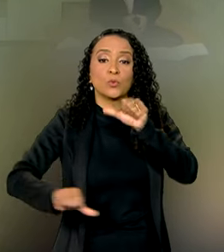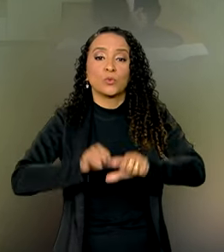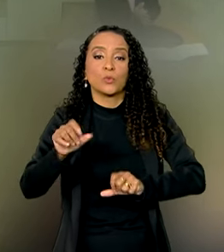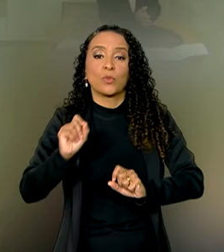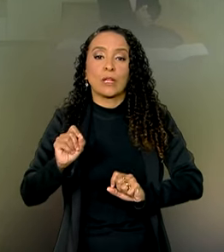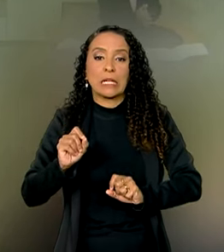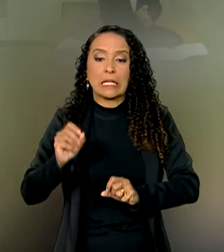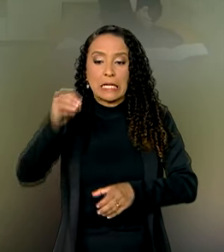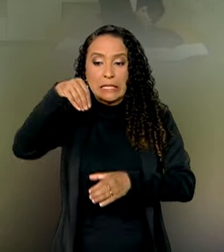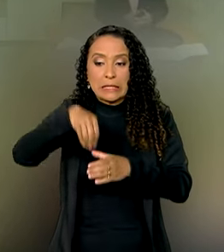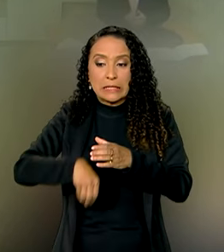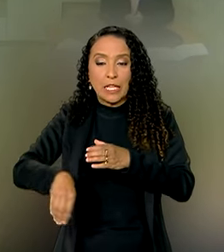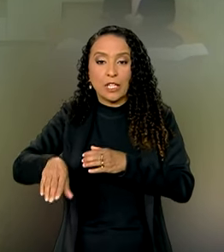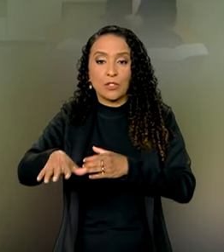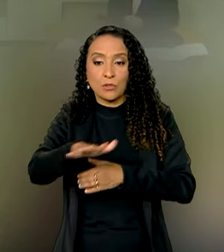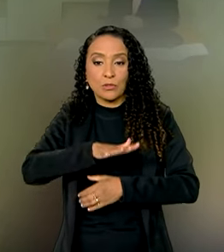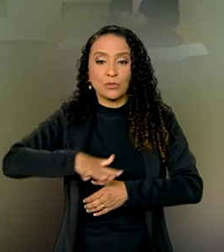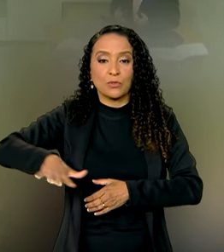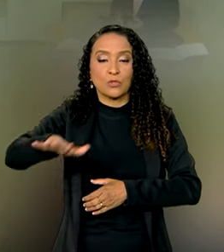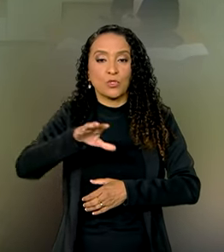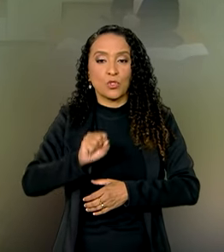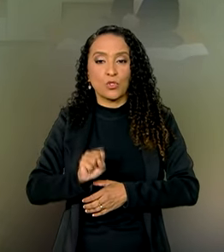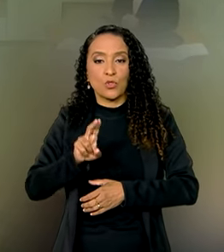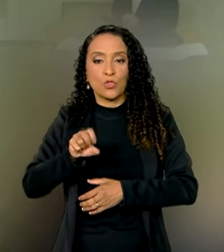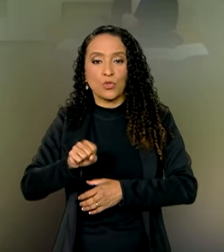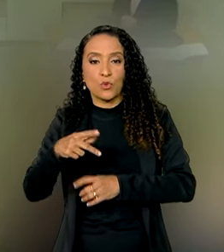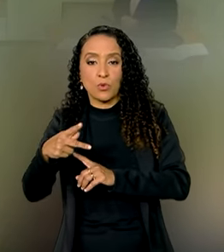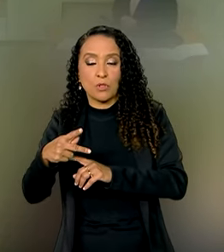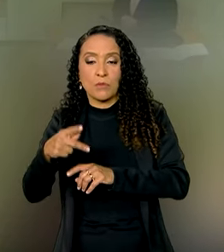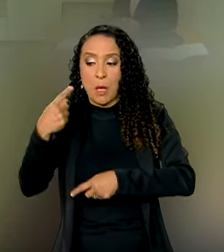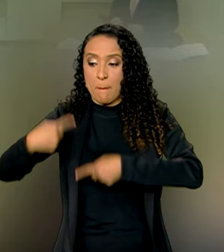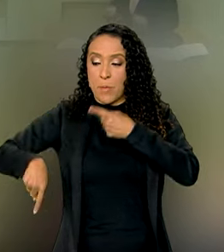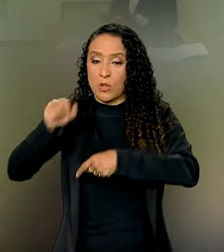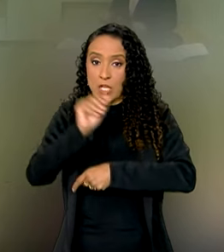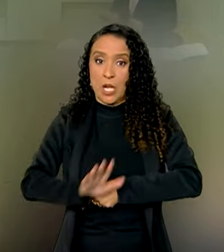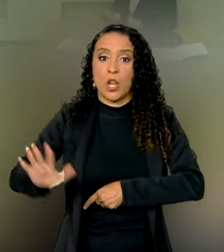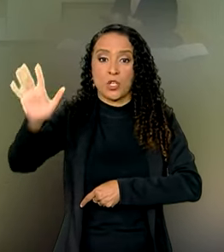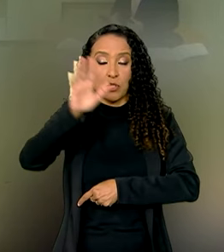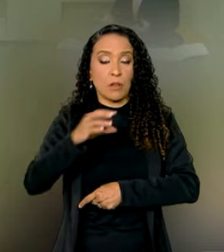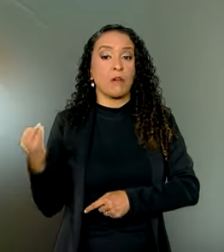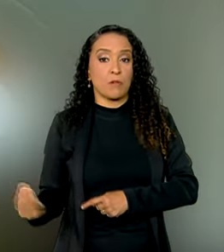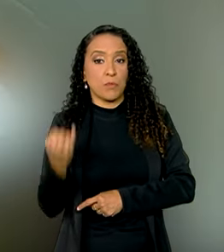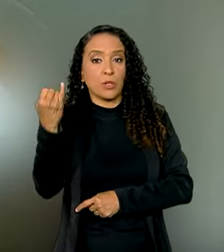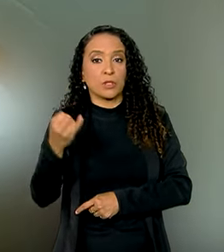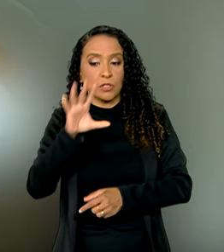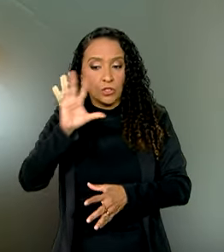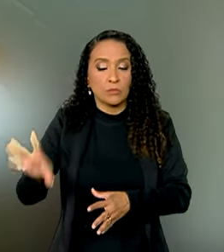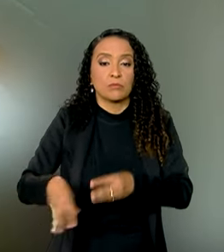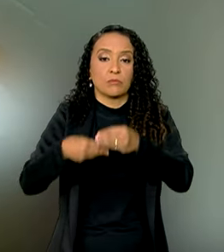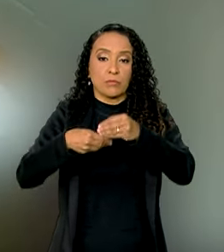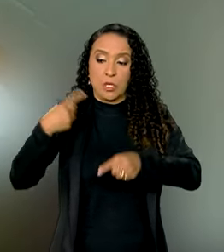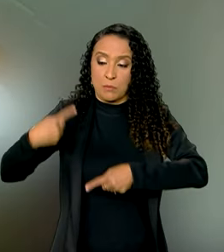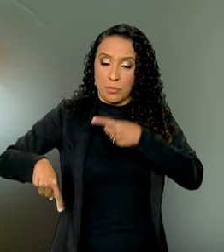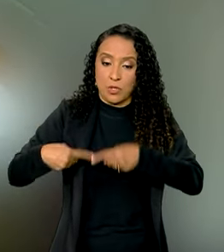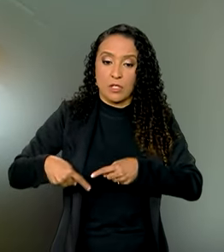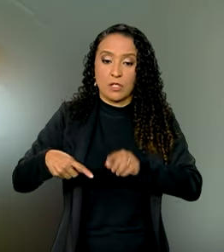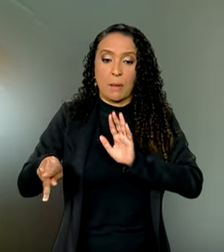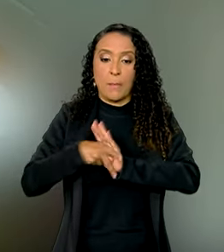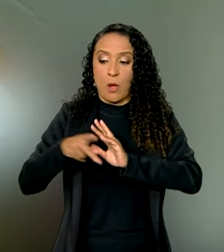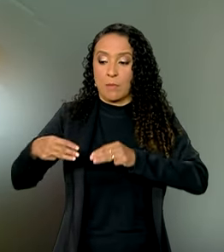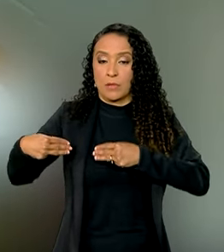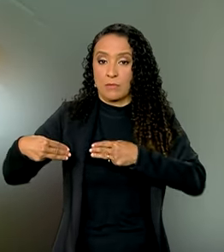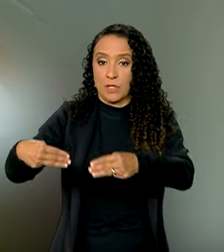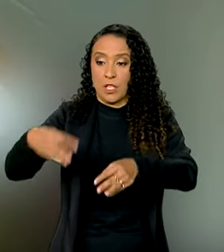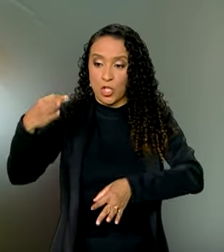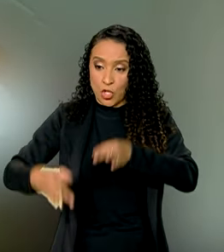dentro do espírito do SUSP numa política nacional muito importante, complementando as políticas do Ministério da